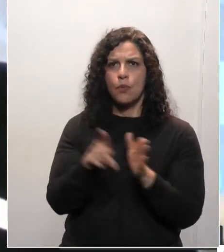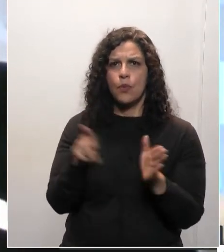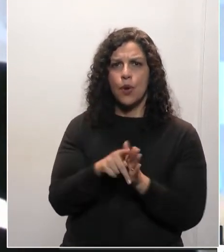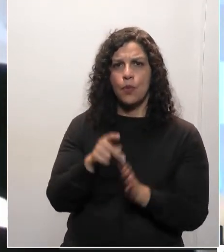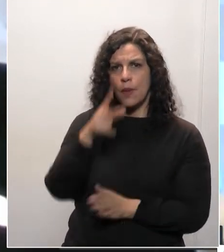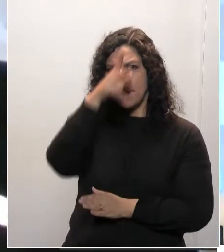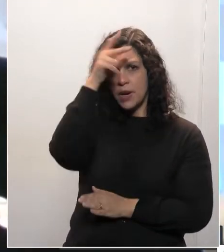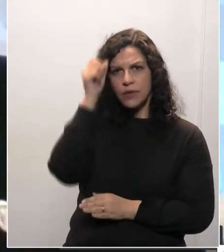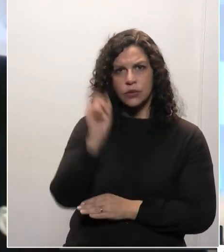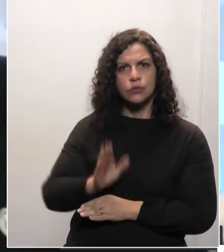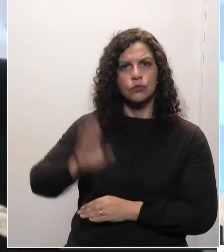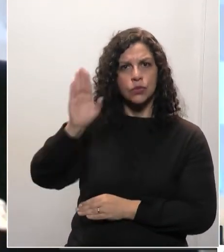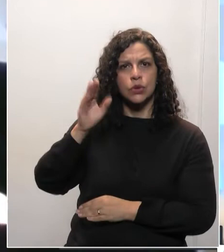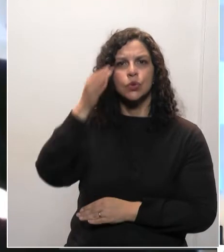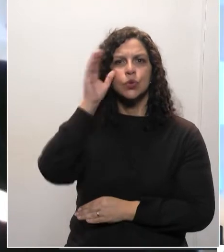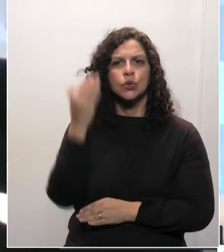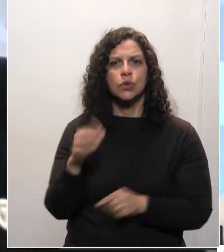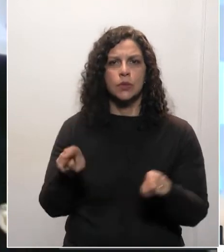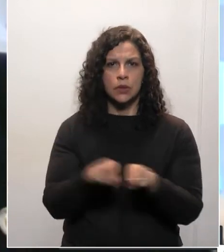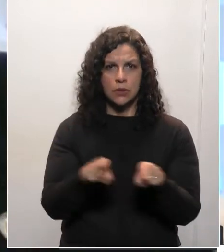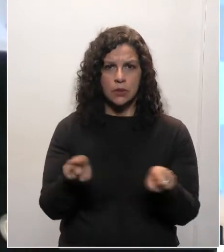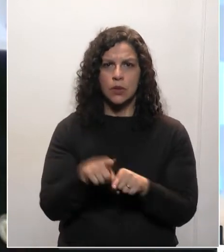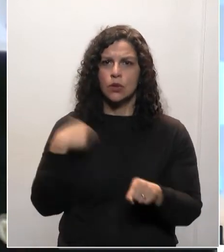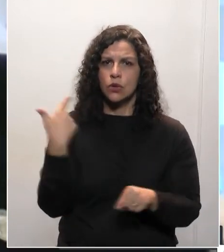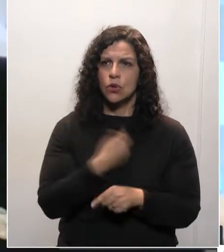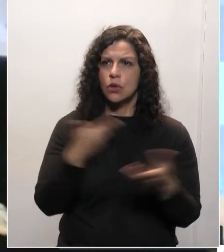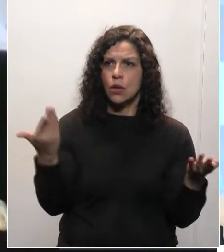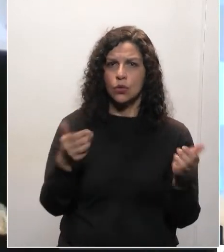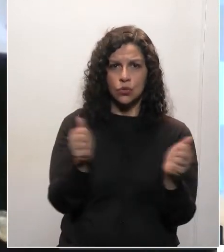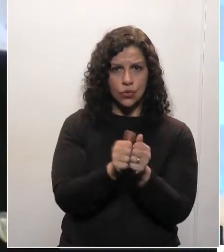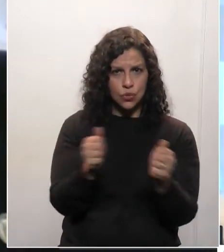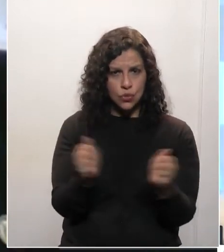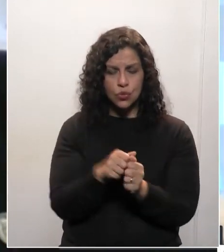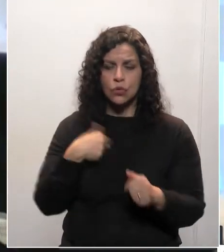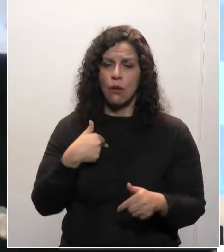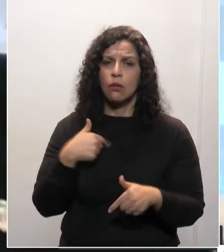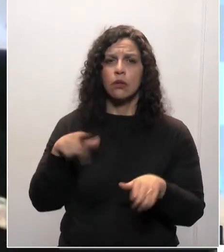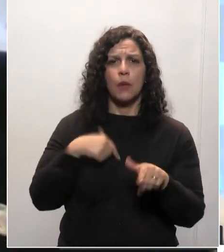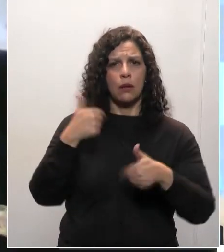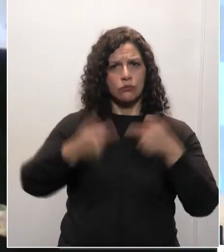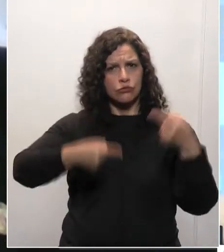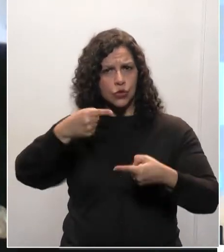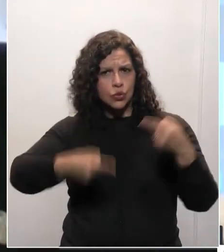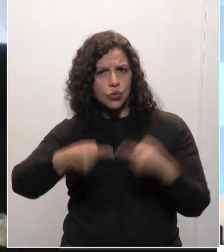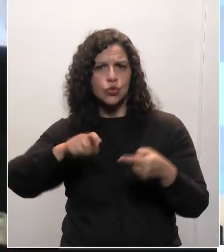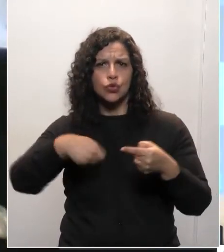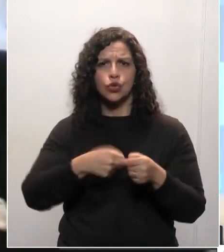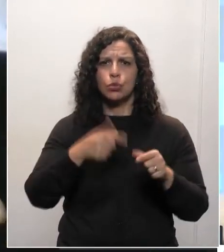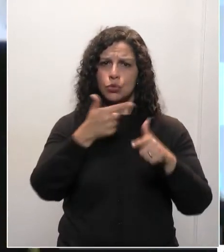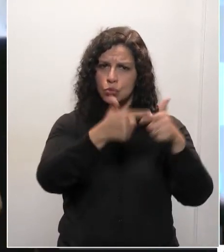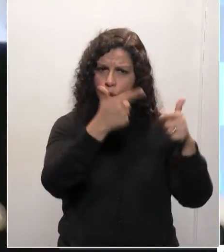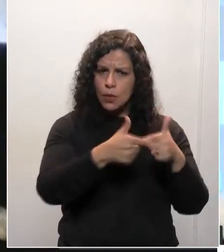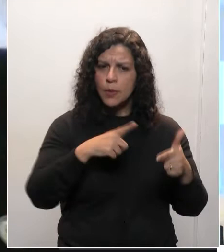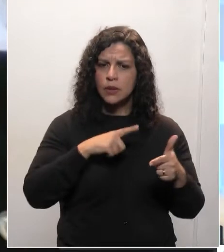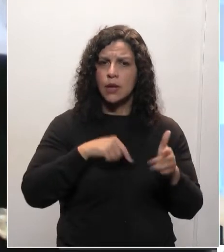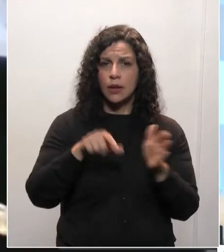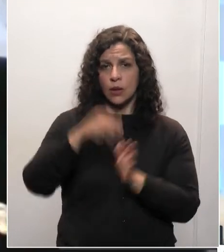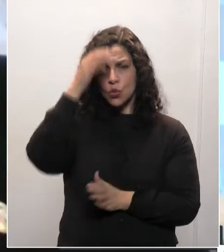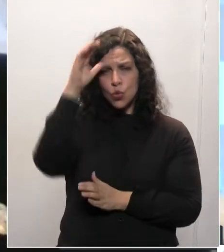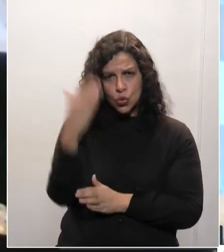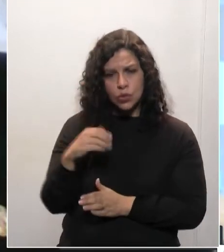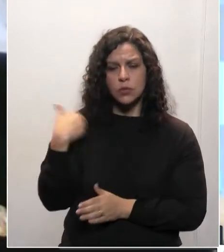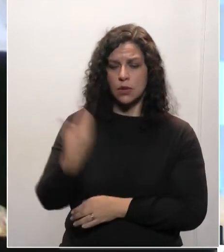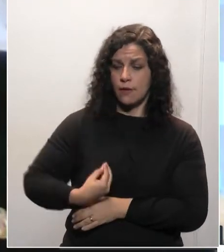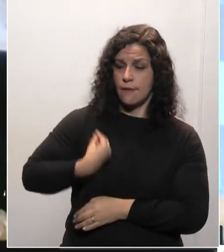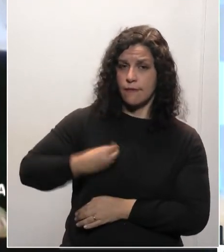prefeito de Curitiba, colocando seu nome e querendo, sim, efetivamente ter um bom debate a respeito de todos os problemas que os curitibanos